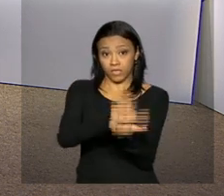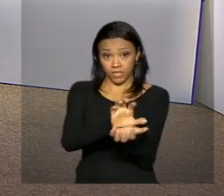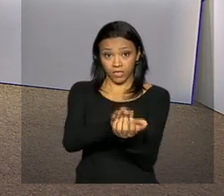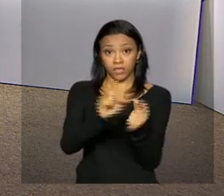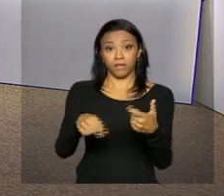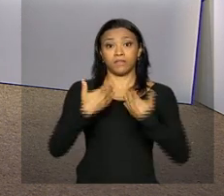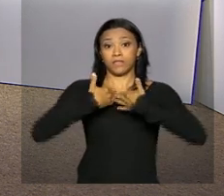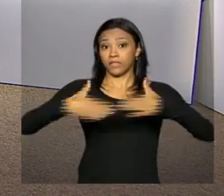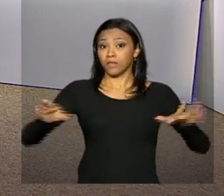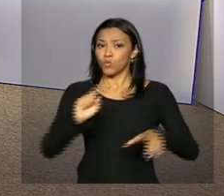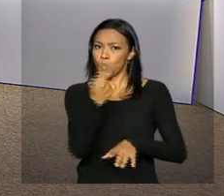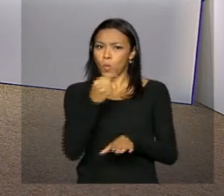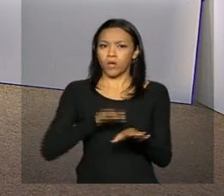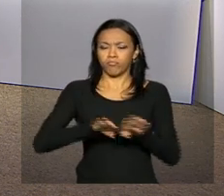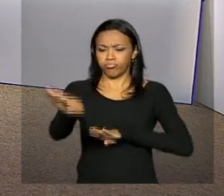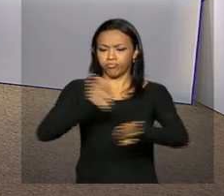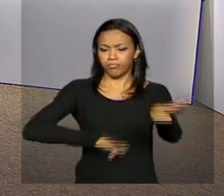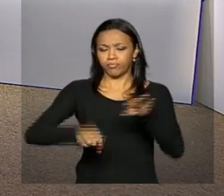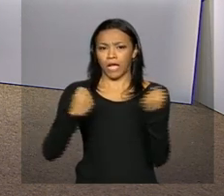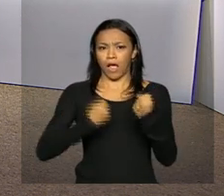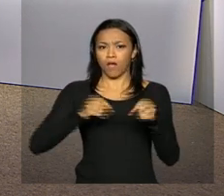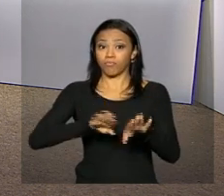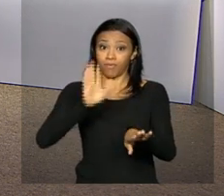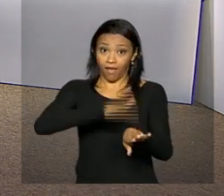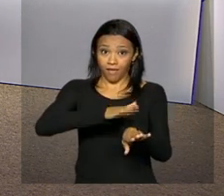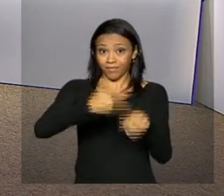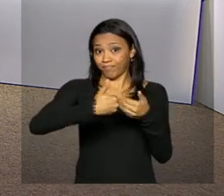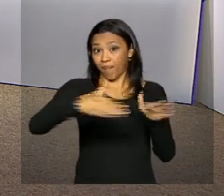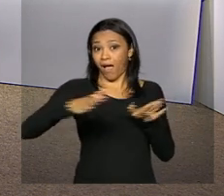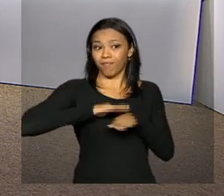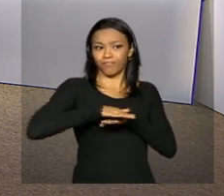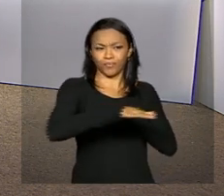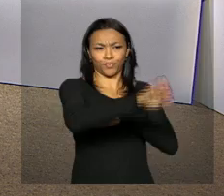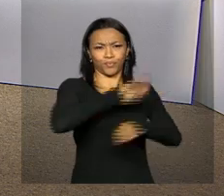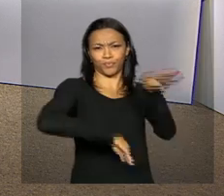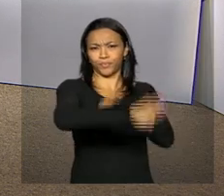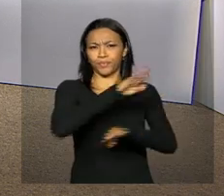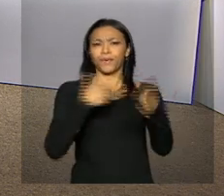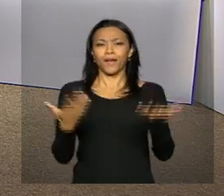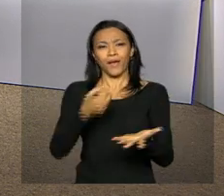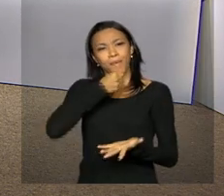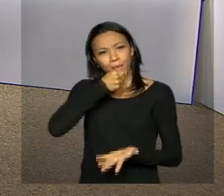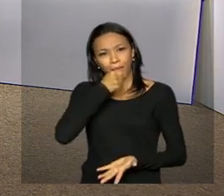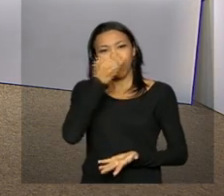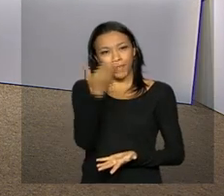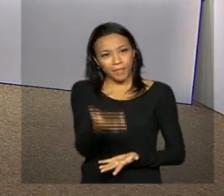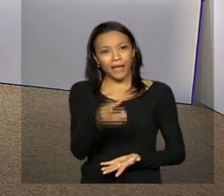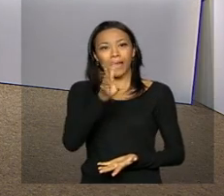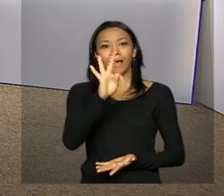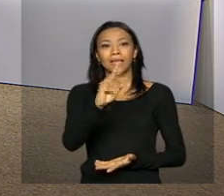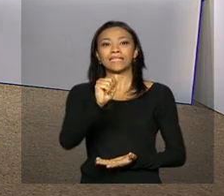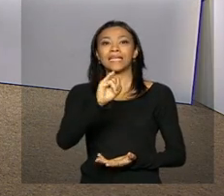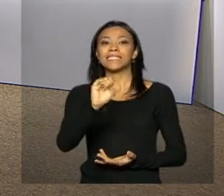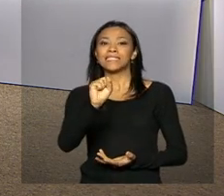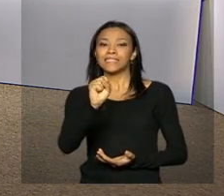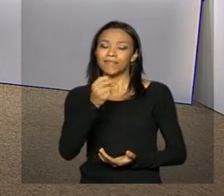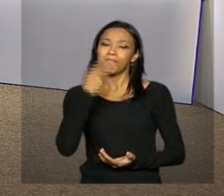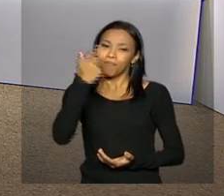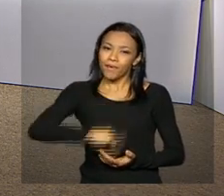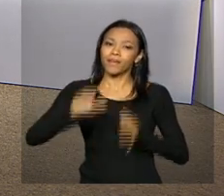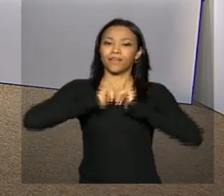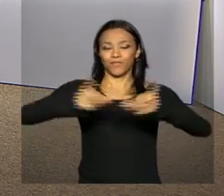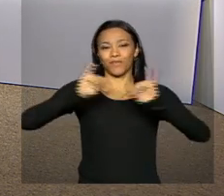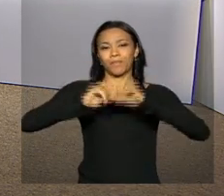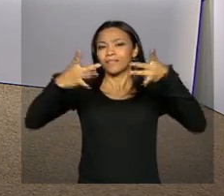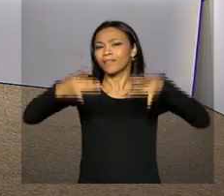de abertura de uma das pistas da Via Mangue. Nós vamos conversar ao vivo com a repórter Thaísa Dias, que está na Via Mangue e